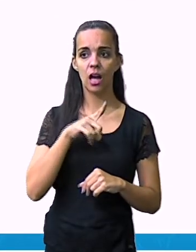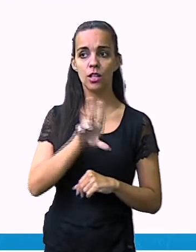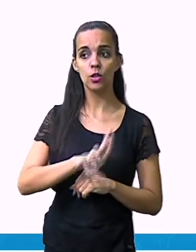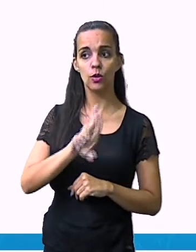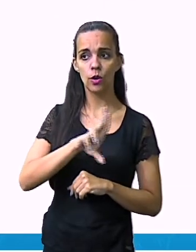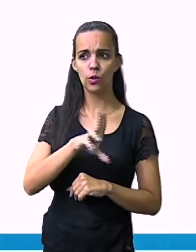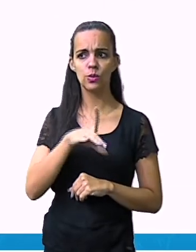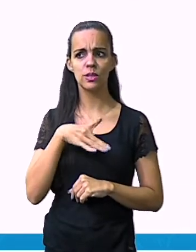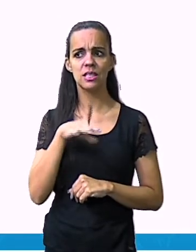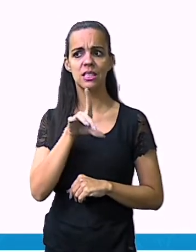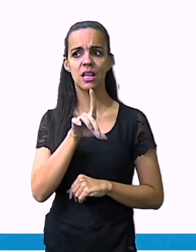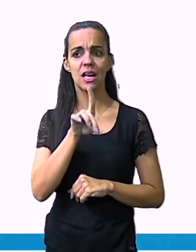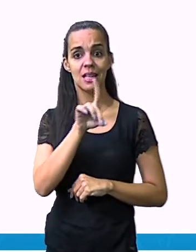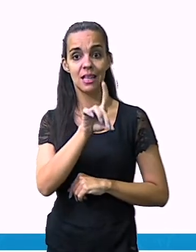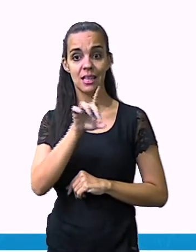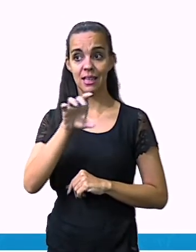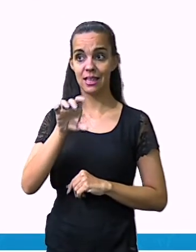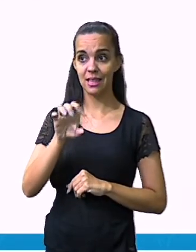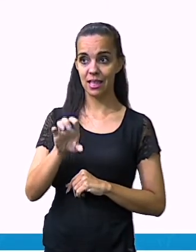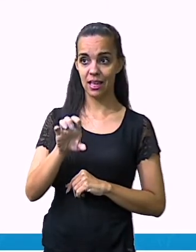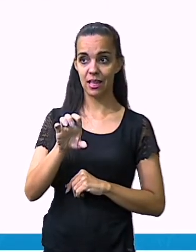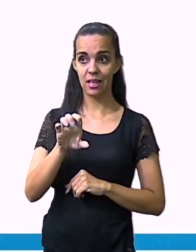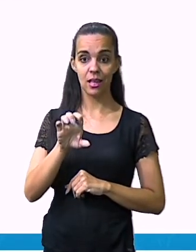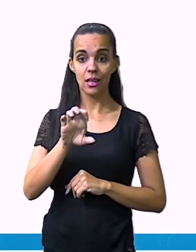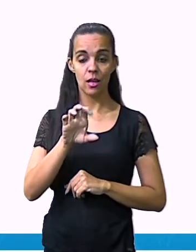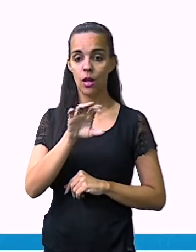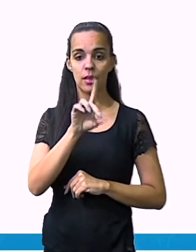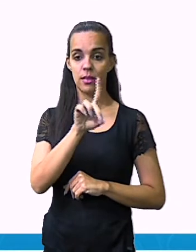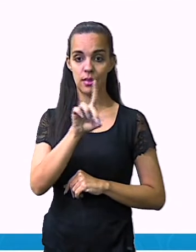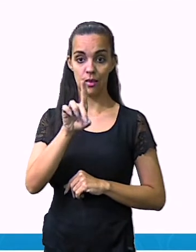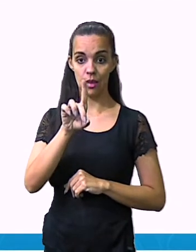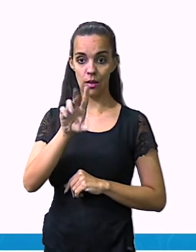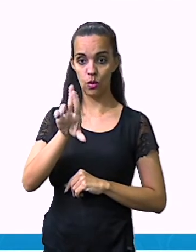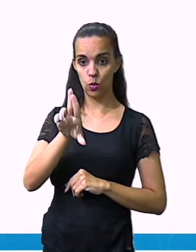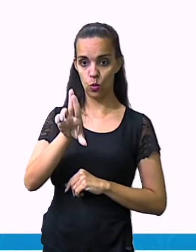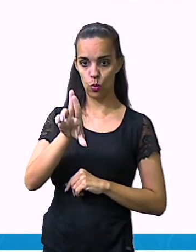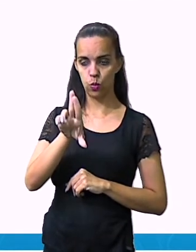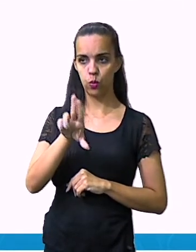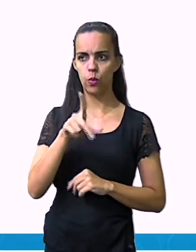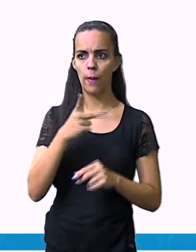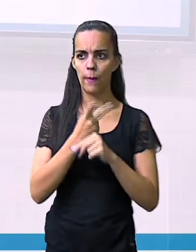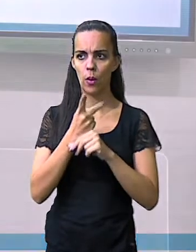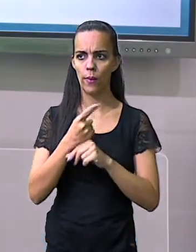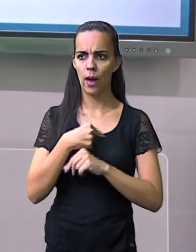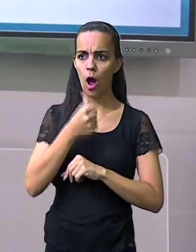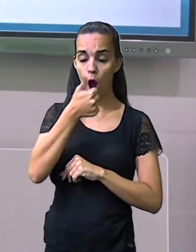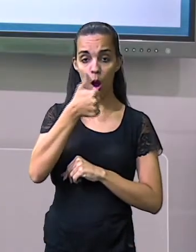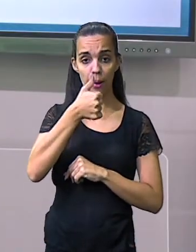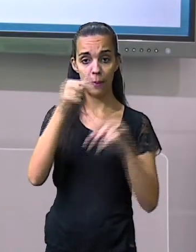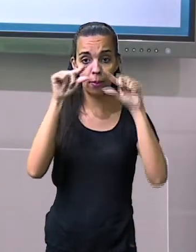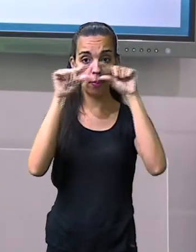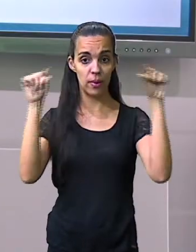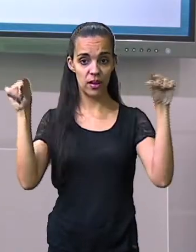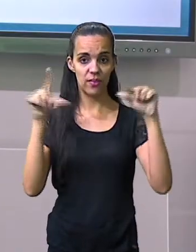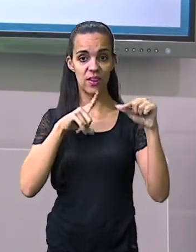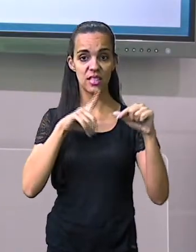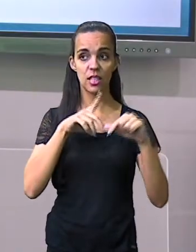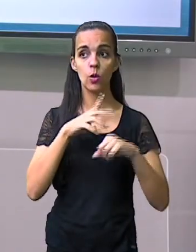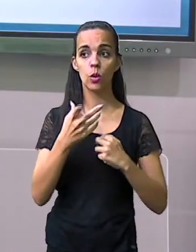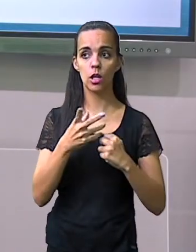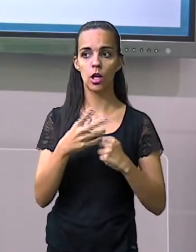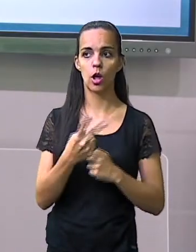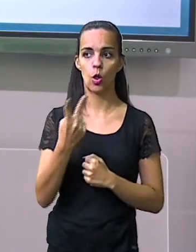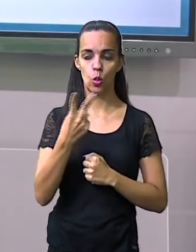-U. Então, vamos procurar aí. Nós temos lá, ó, a primeira frase, duplo sentido de circulação.